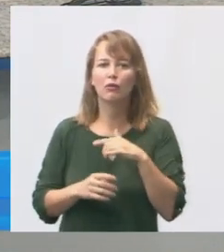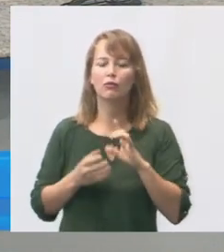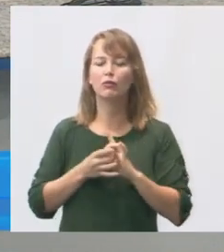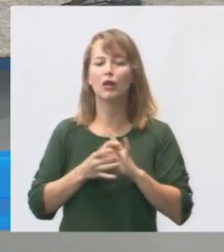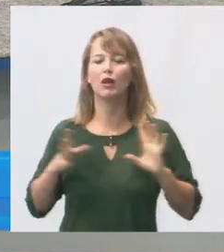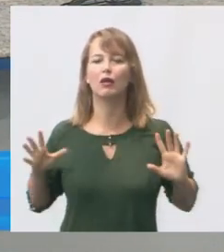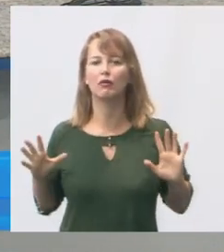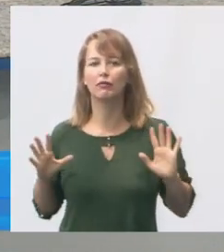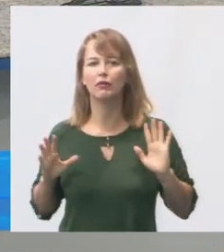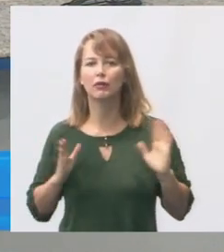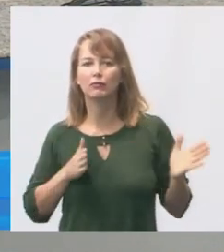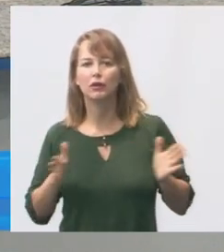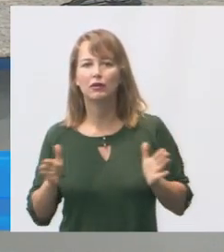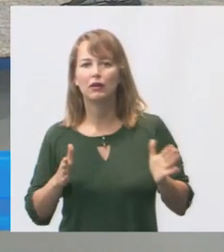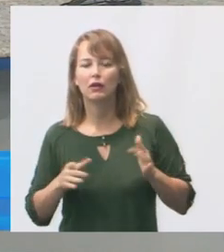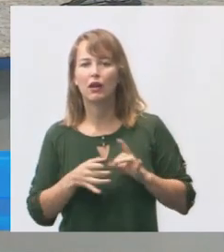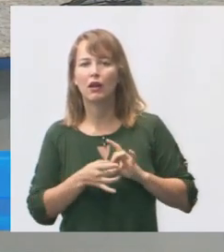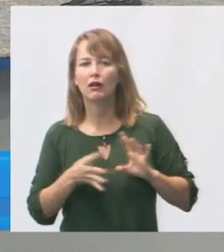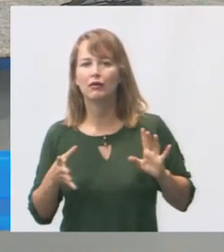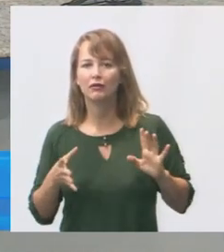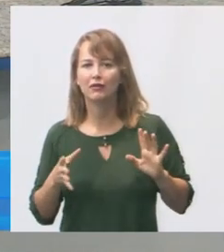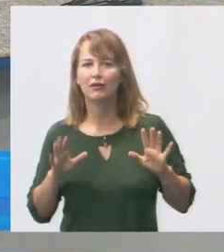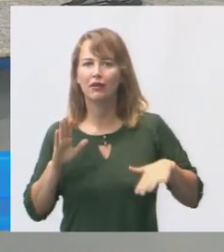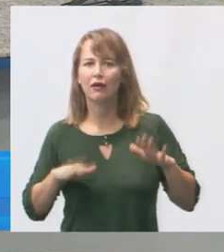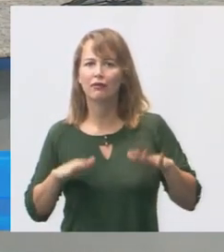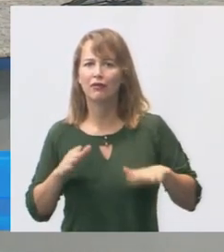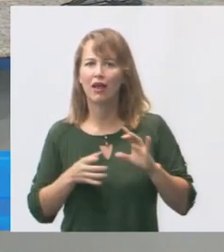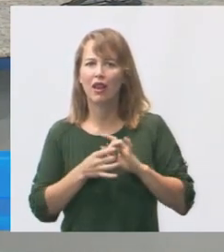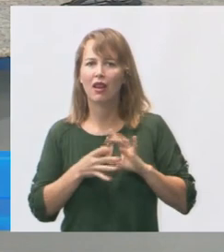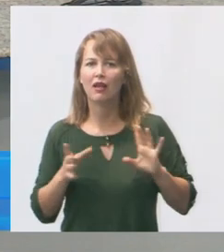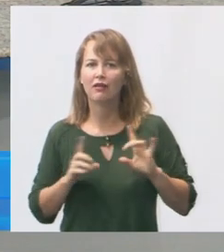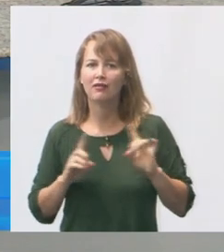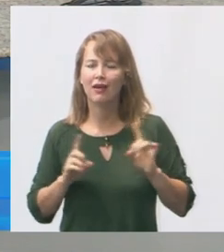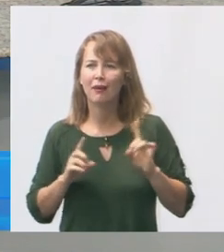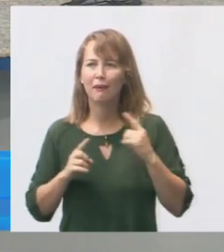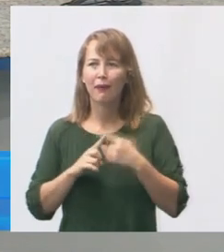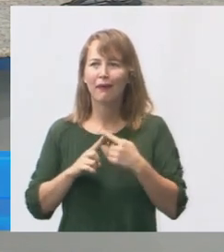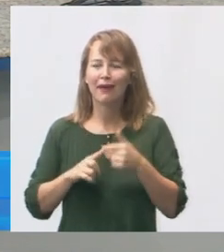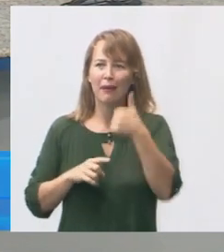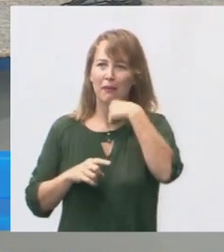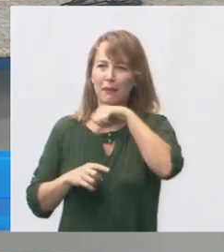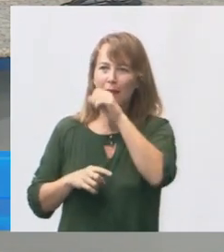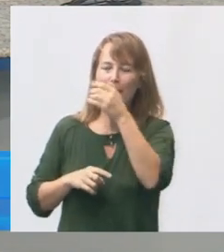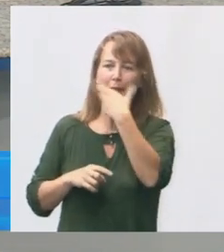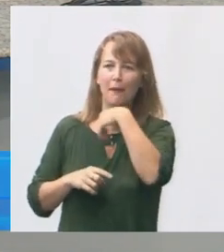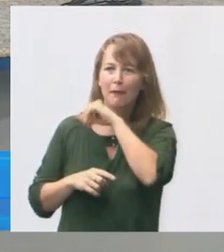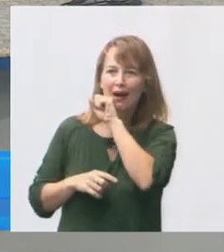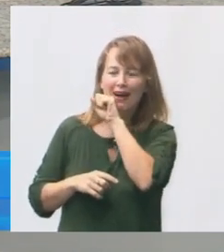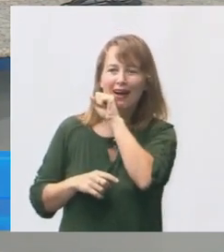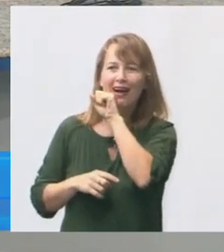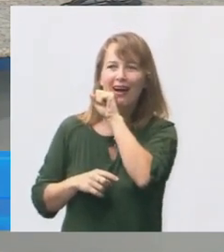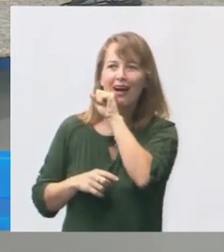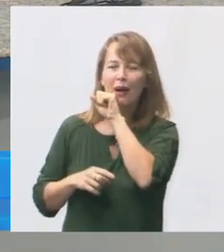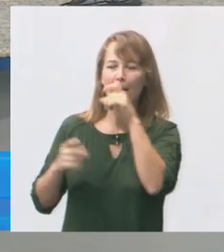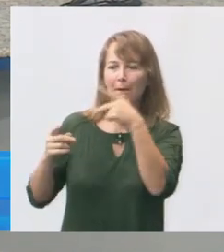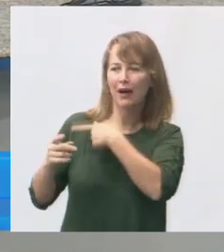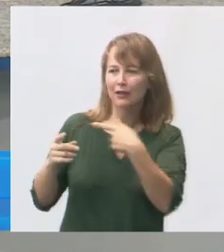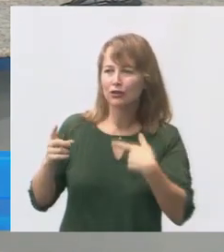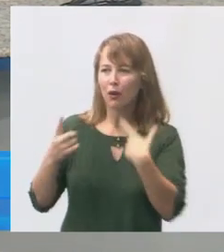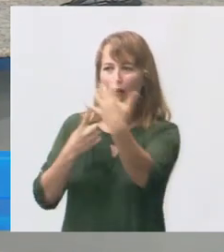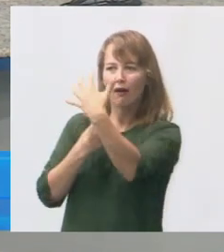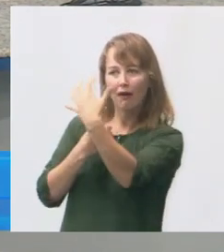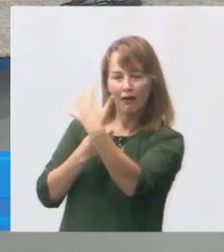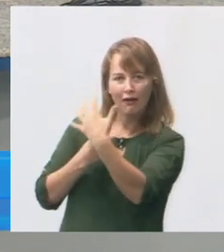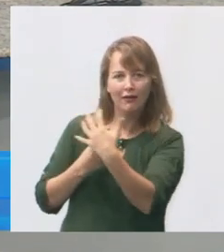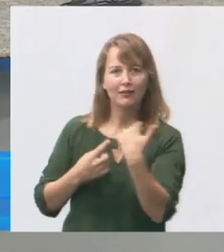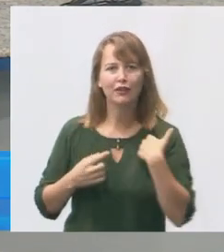livre. Talvez não tão livre como eu gostaria, porque eu ainda ouço muito meu pai, minha mãe, meu pastor João Brito, e assim eu sigo fazendo a